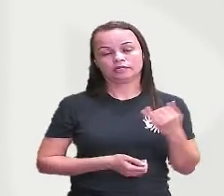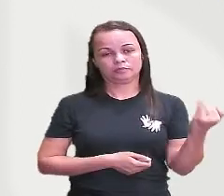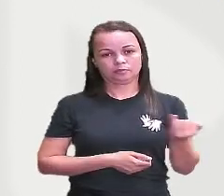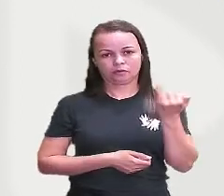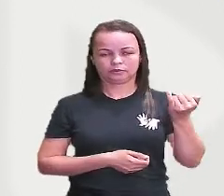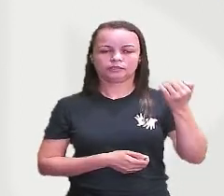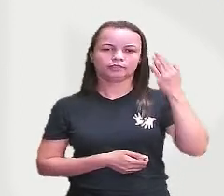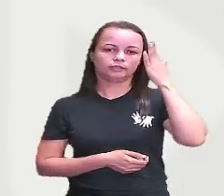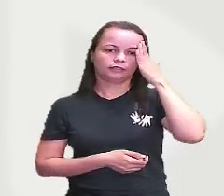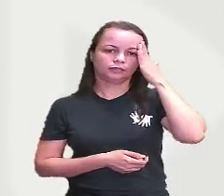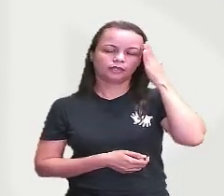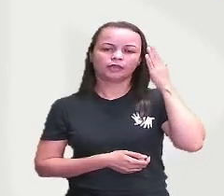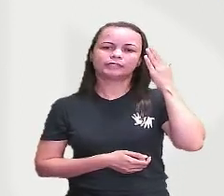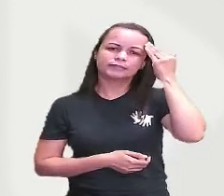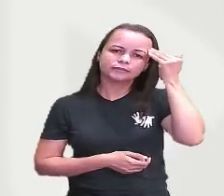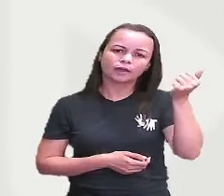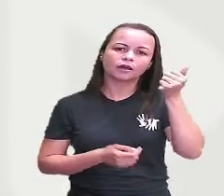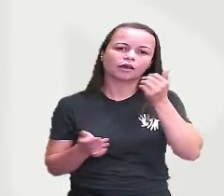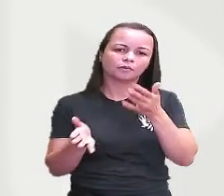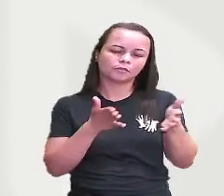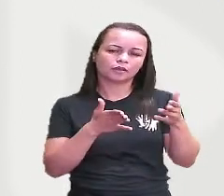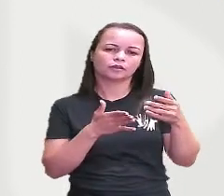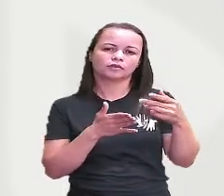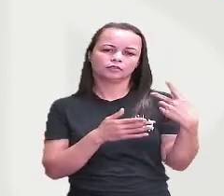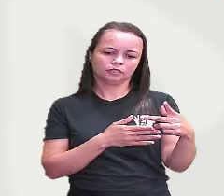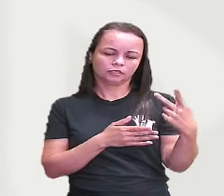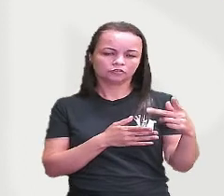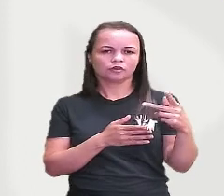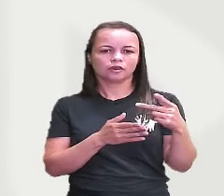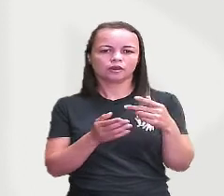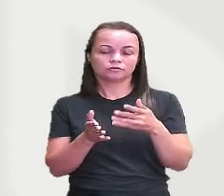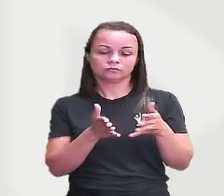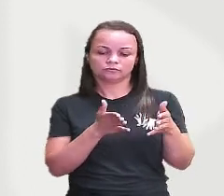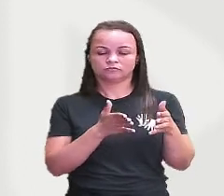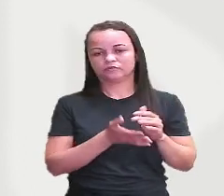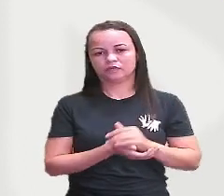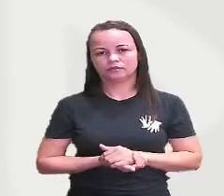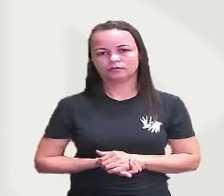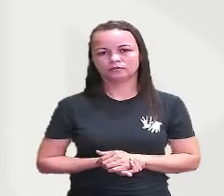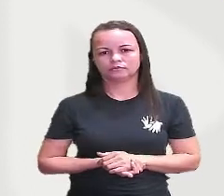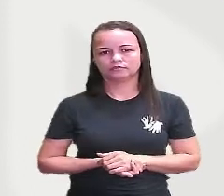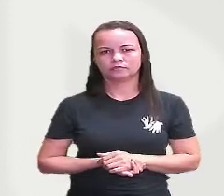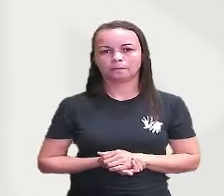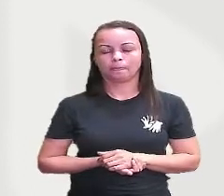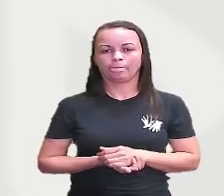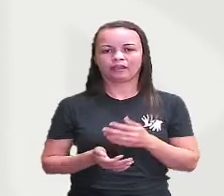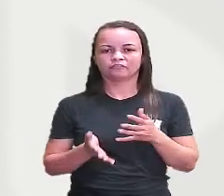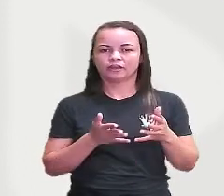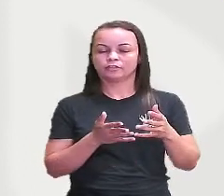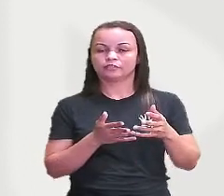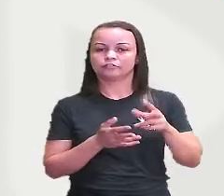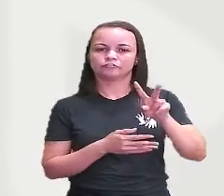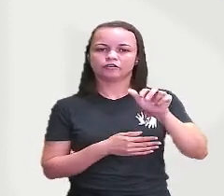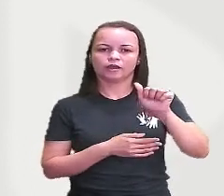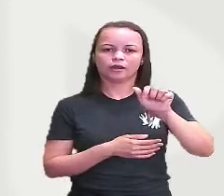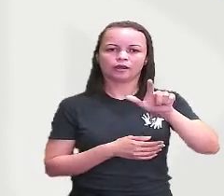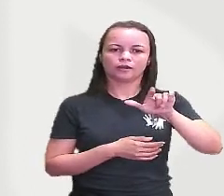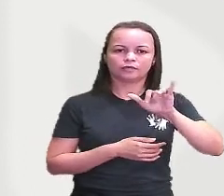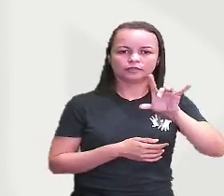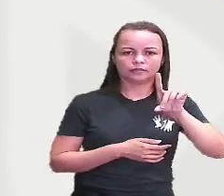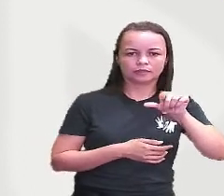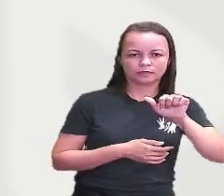a gente saber porque vai validar a vai validar a sua